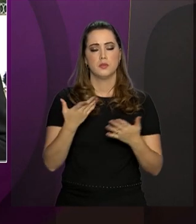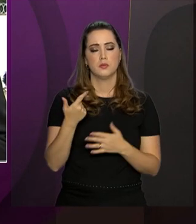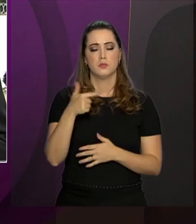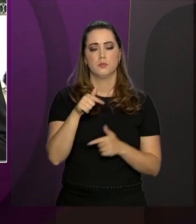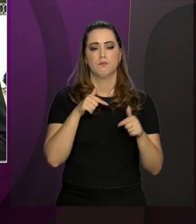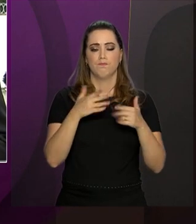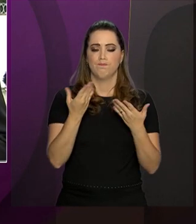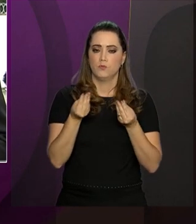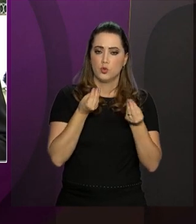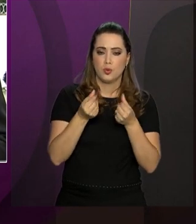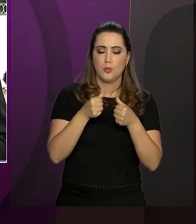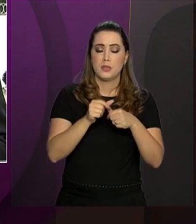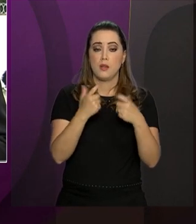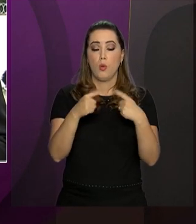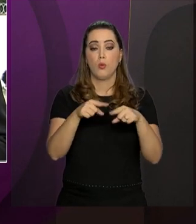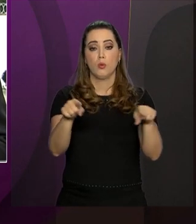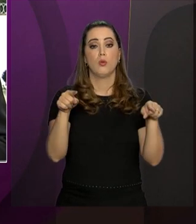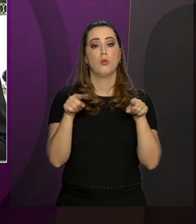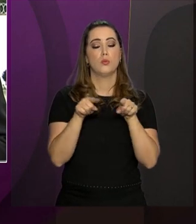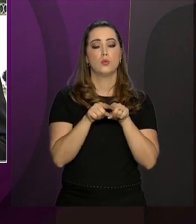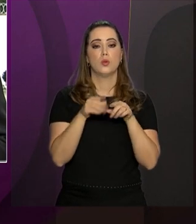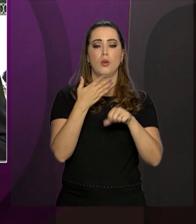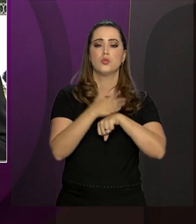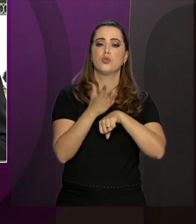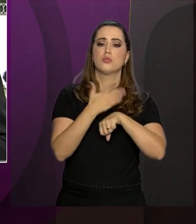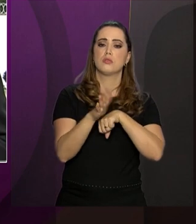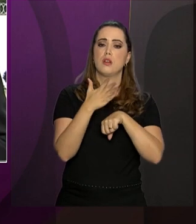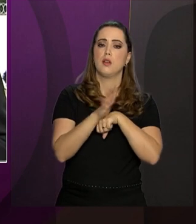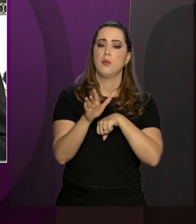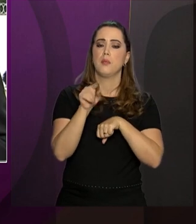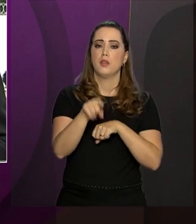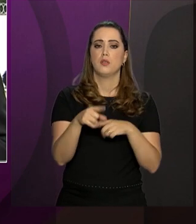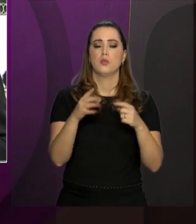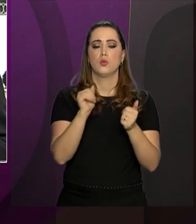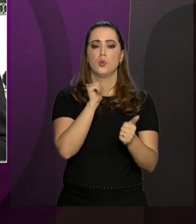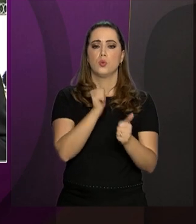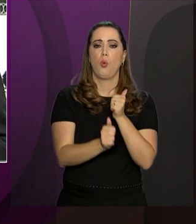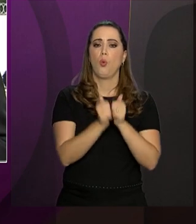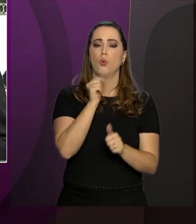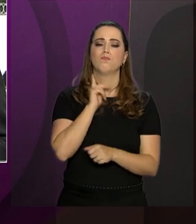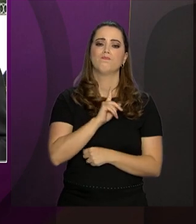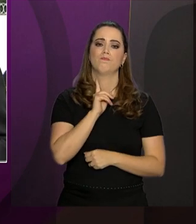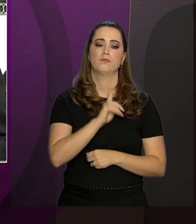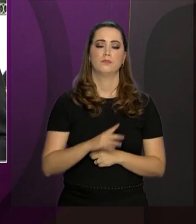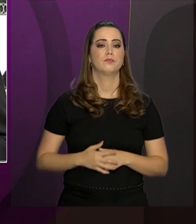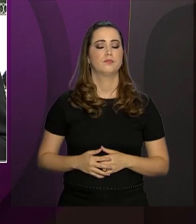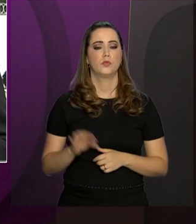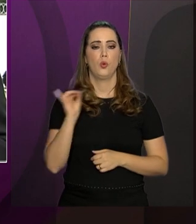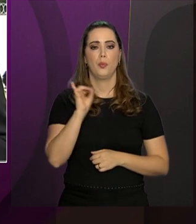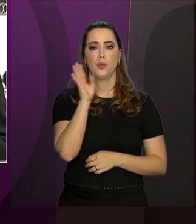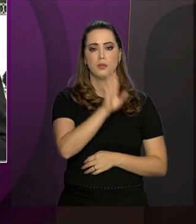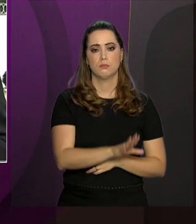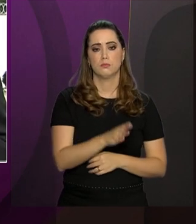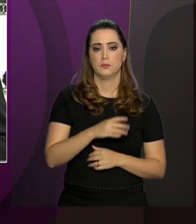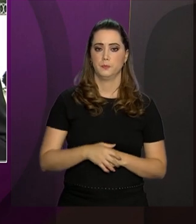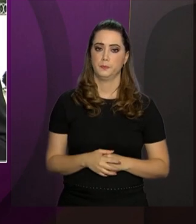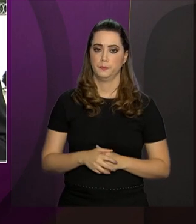situação no centro de treinamento do clube de regatas Flamengo Maurício, boa tarde